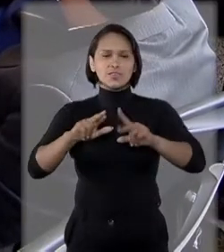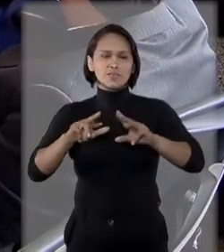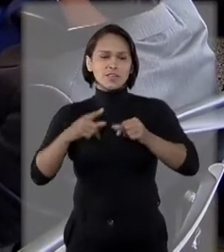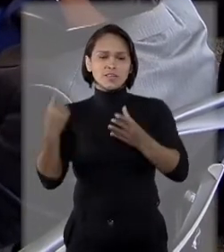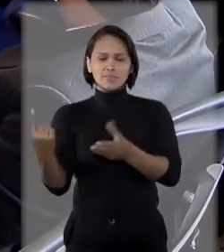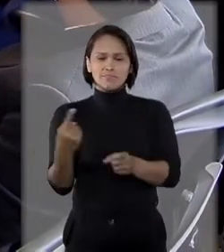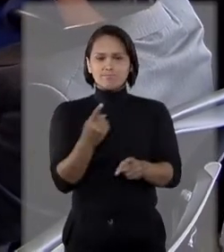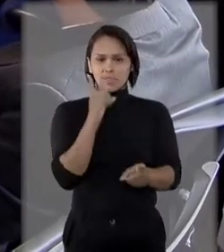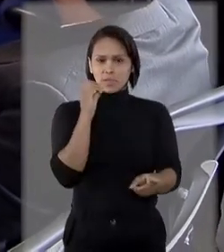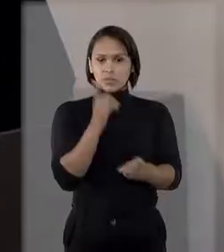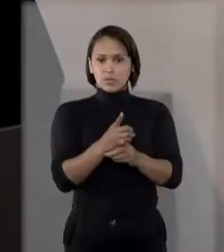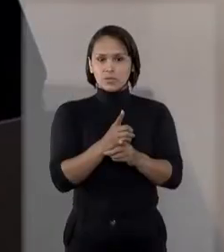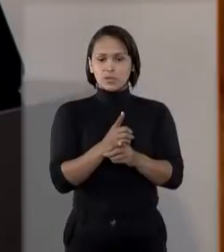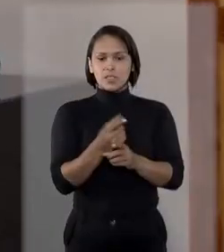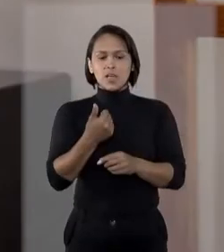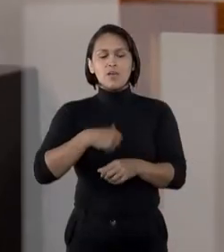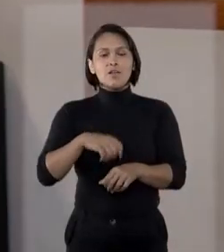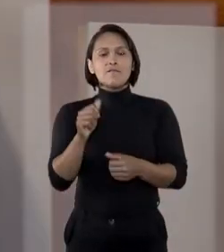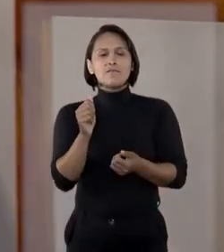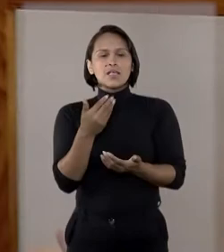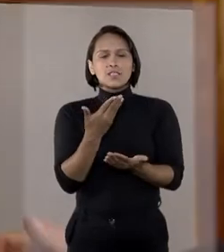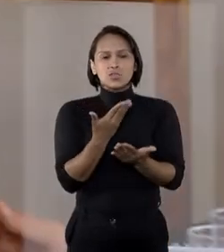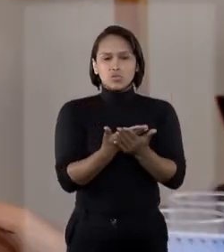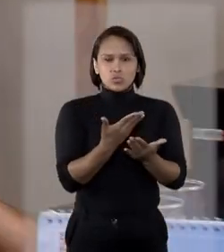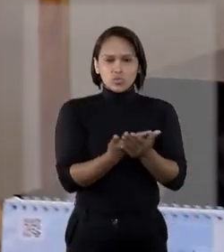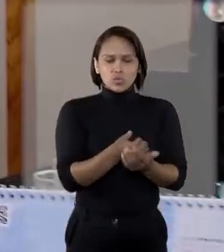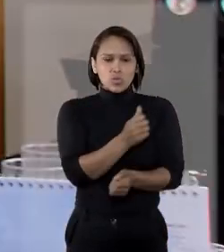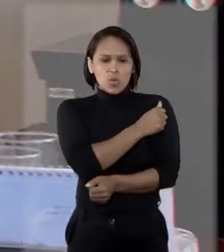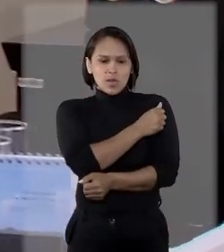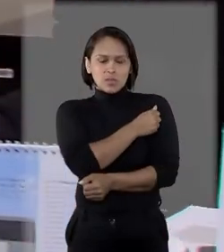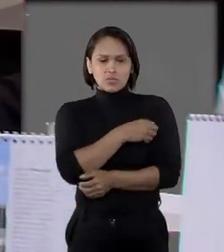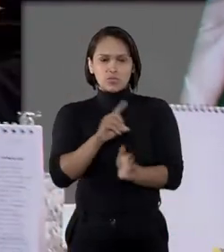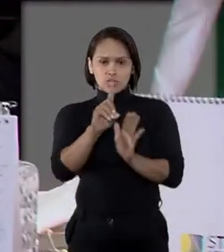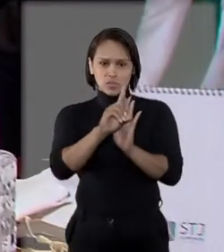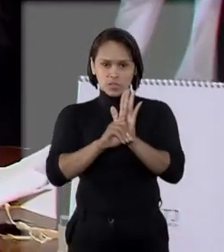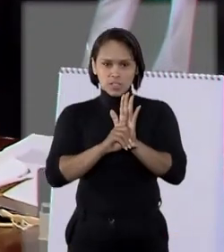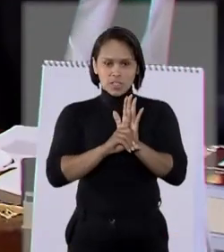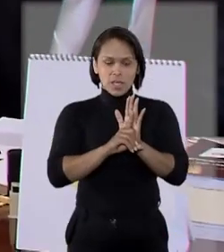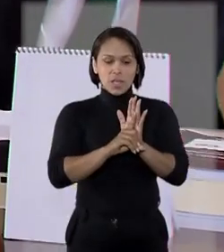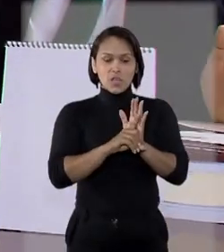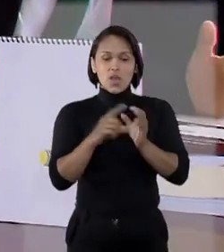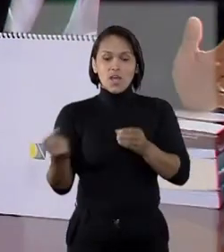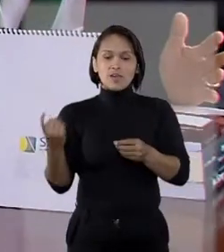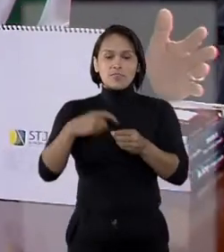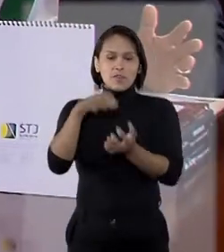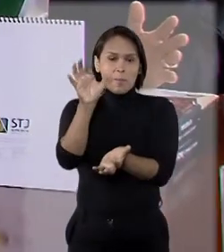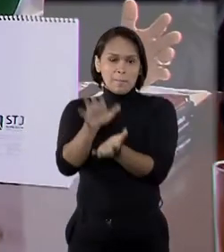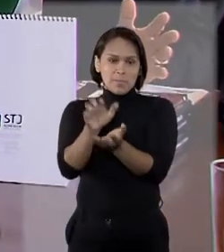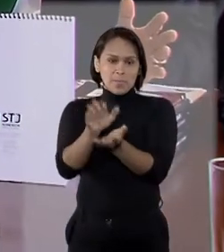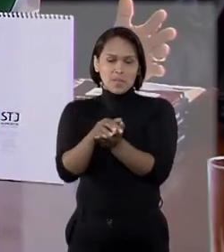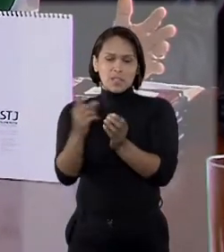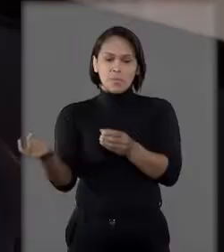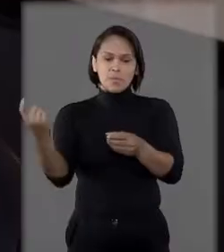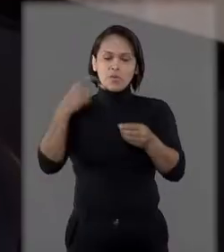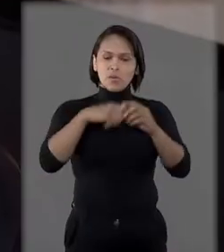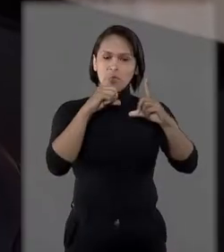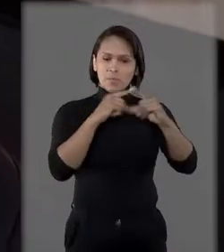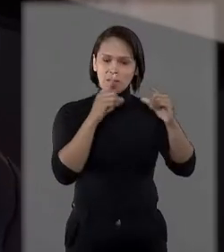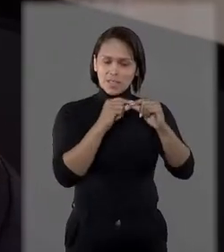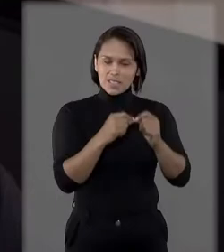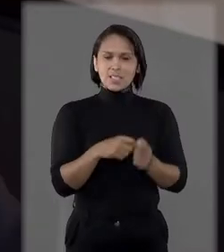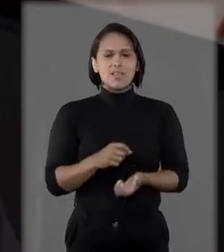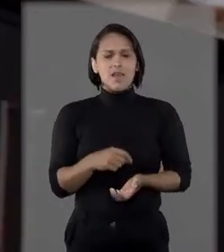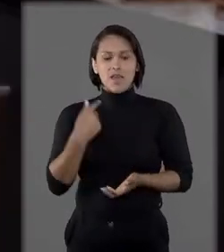cidades para o encontro. Foi o caso deste estudante de direito, Renan. Ele veio de Pernambuco para participar da ação. Saiu do